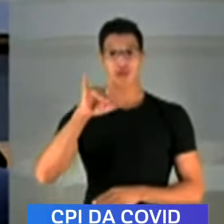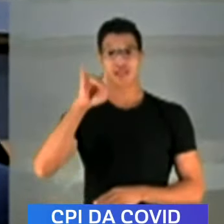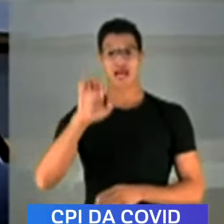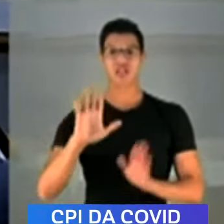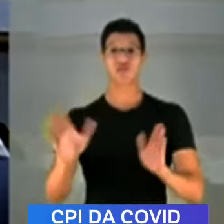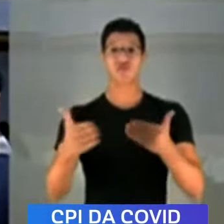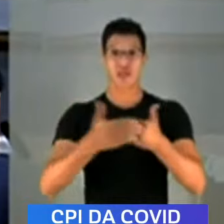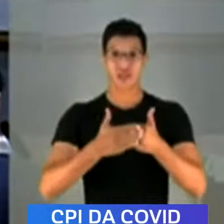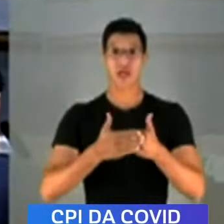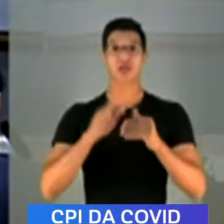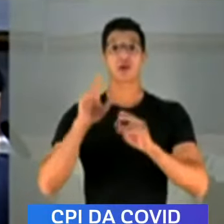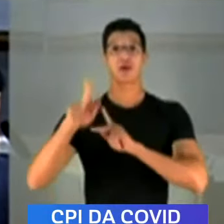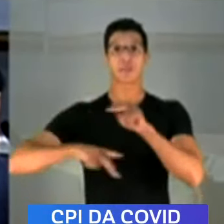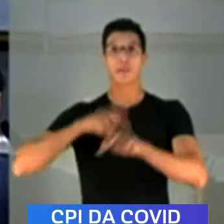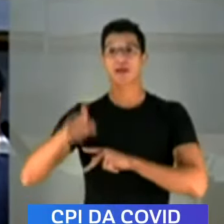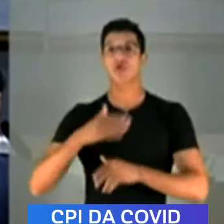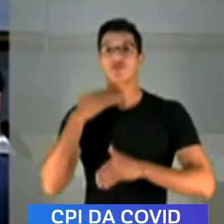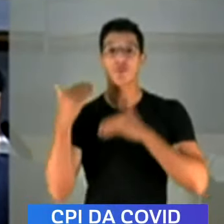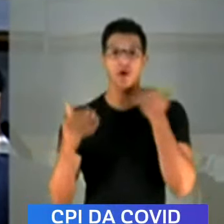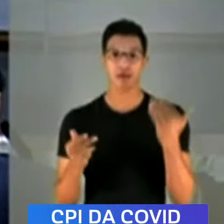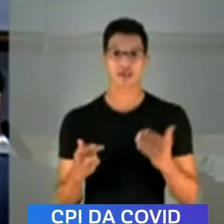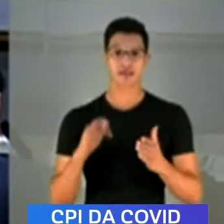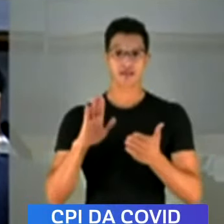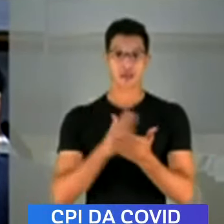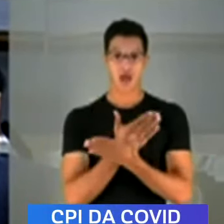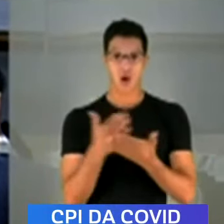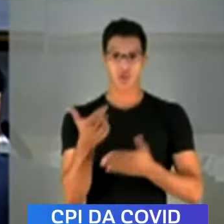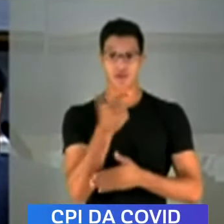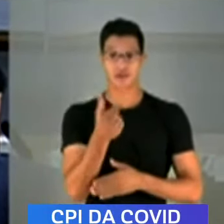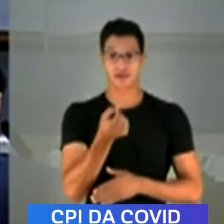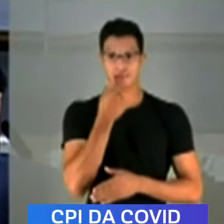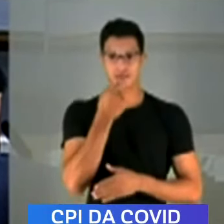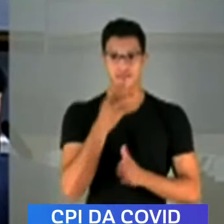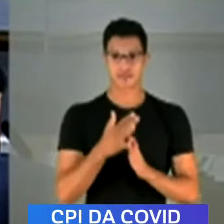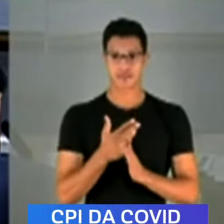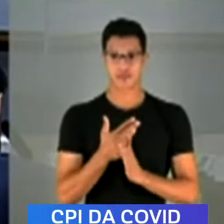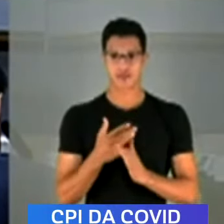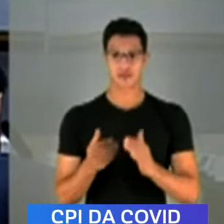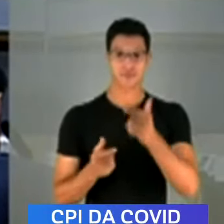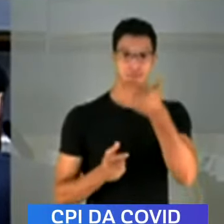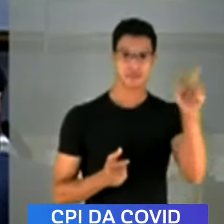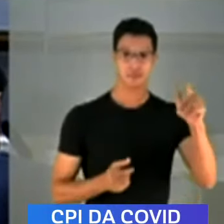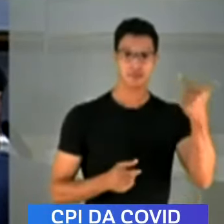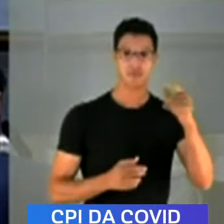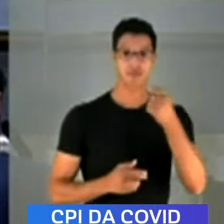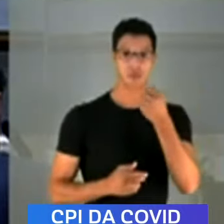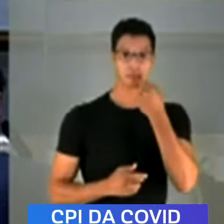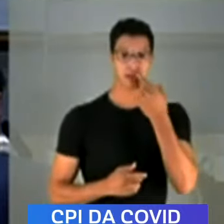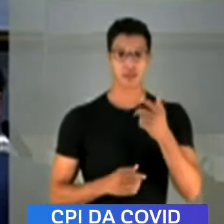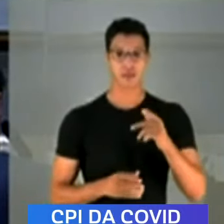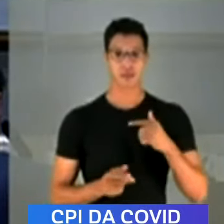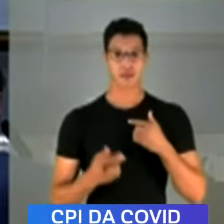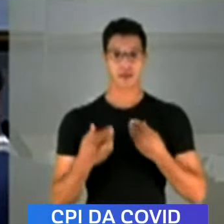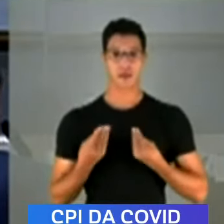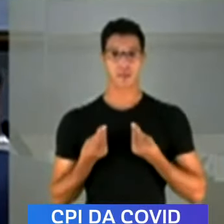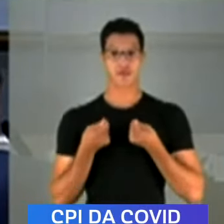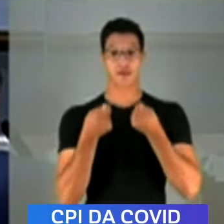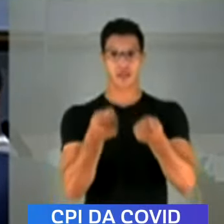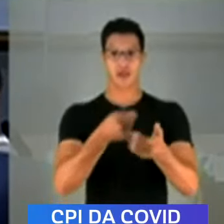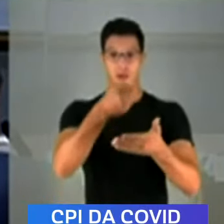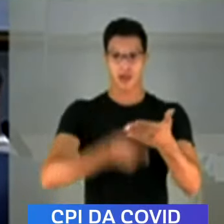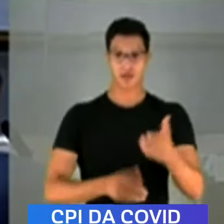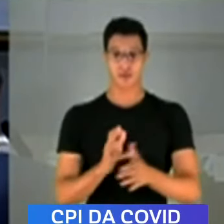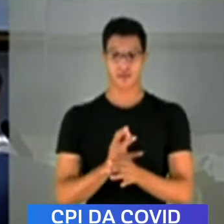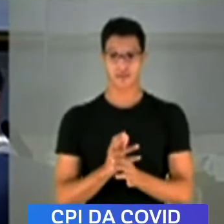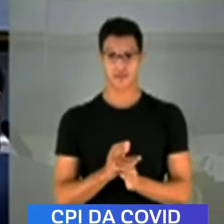fechadas enquanto a população morria. Algumas sem medicamentos, outras sem médicos. Quais, doutor? Eu posso entregar o relatório para o senhor.